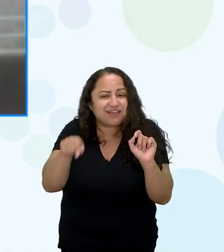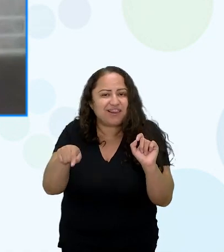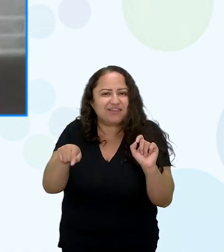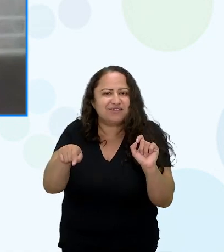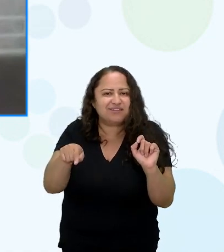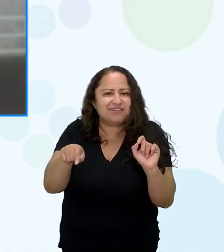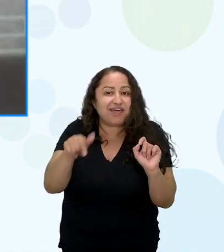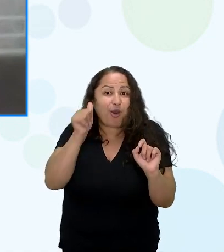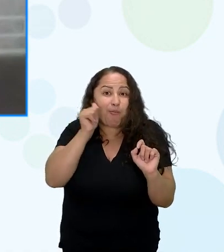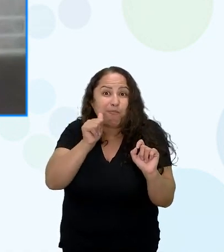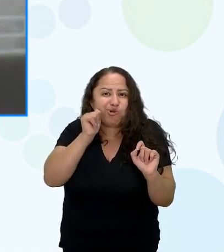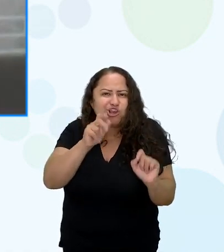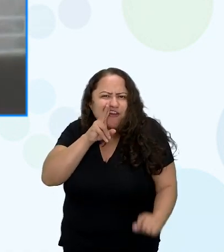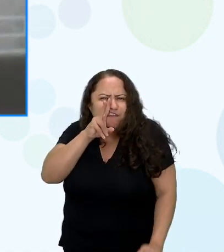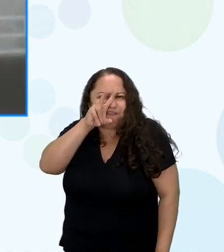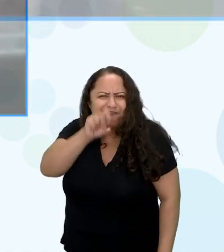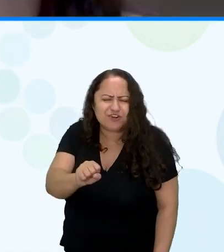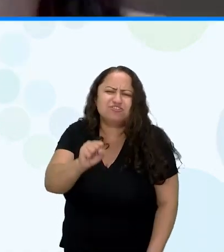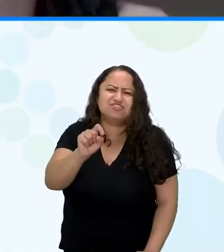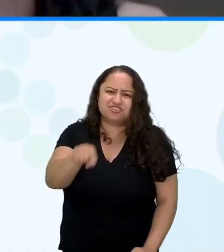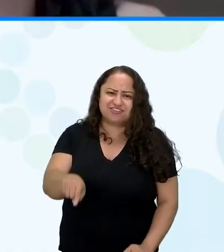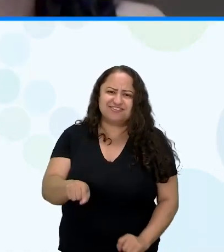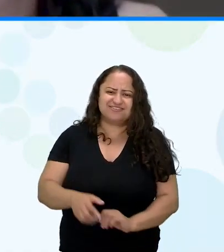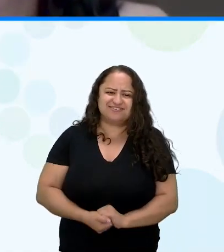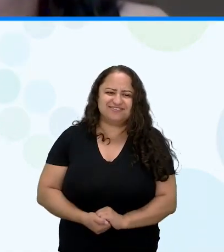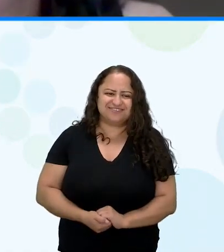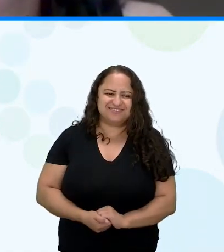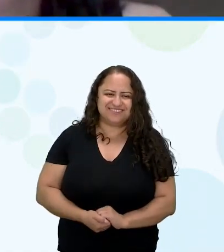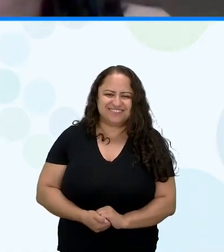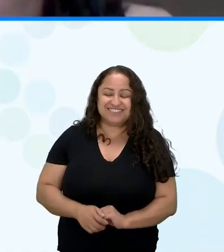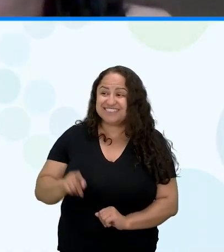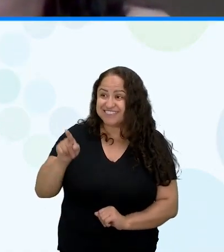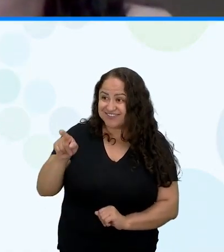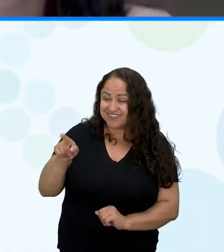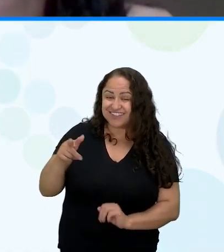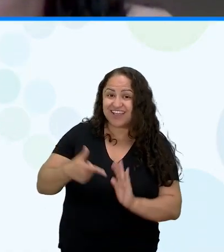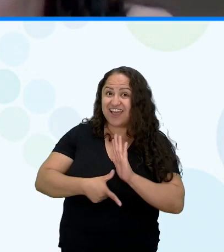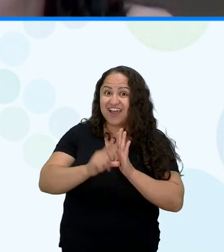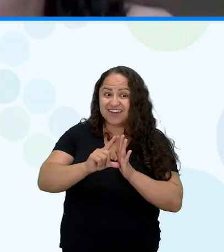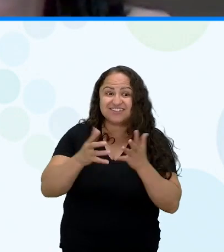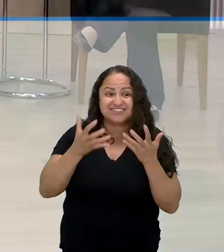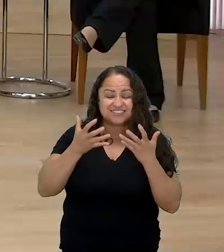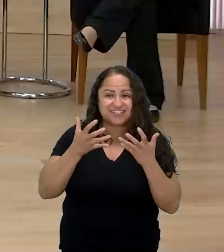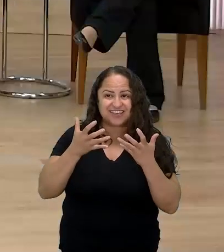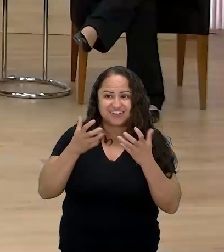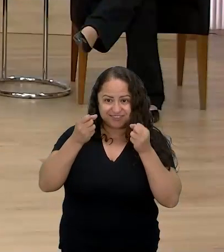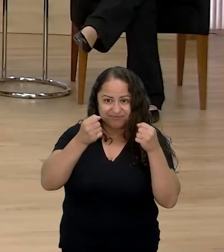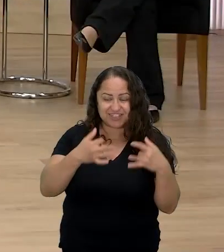forte que ela é. Era isso. Obrigada. Ah, você... Antes, quer falar, Fran?